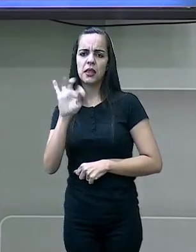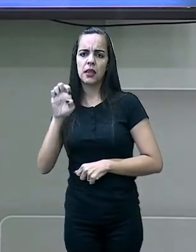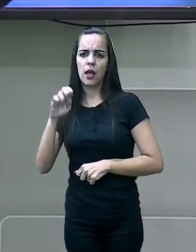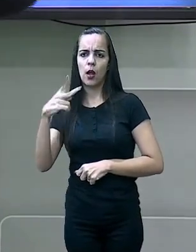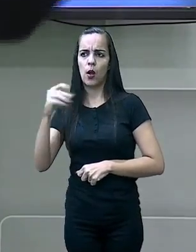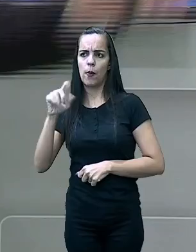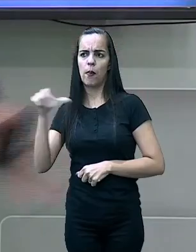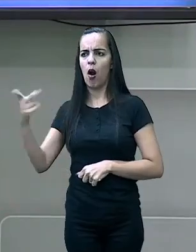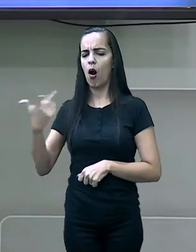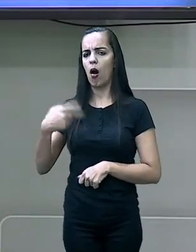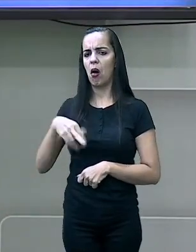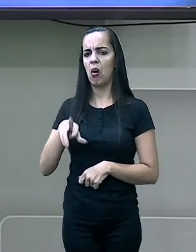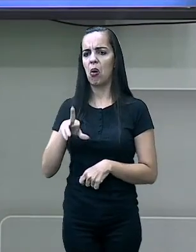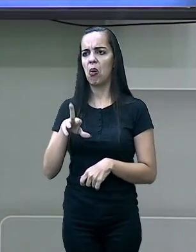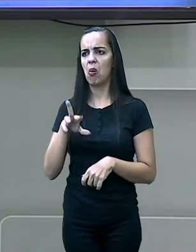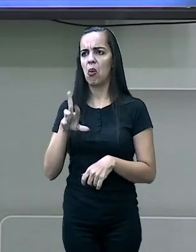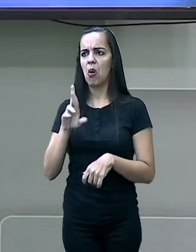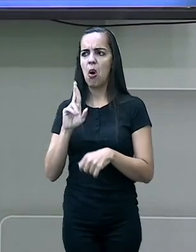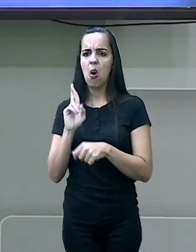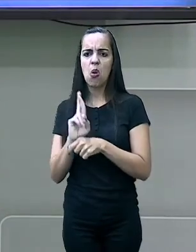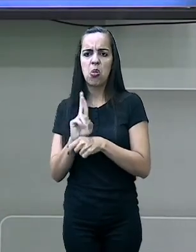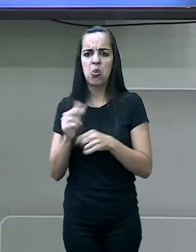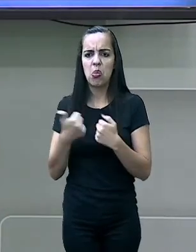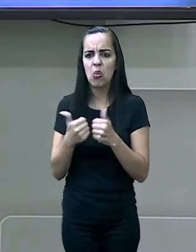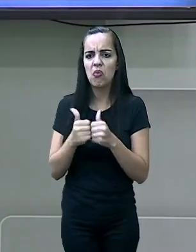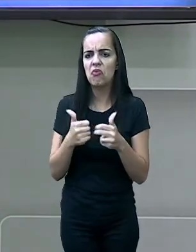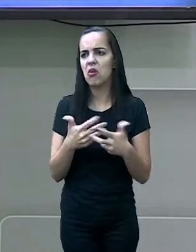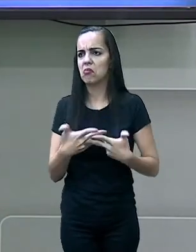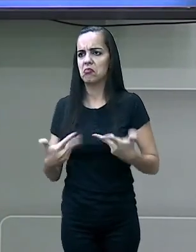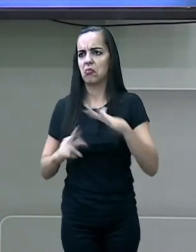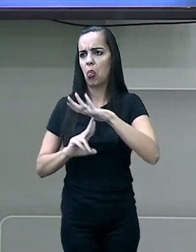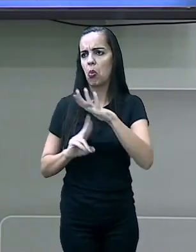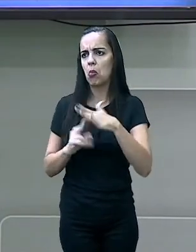e eles outras. A KGB.